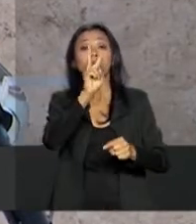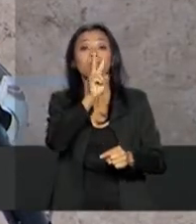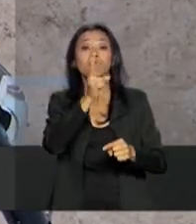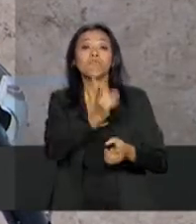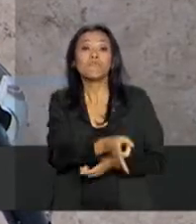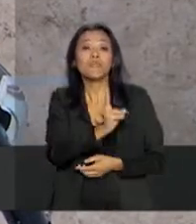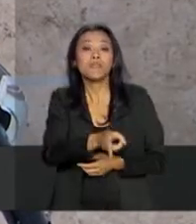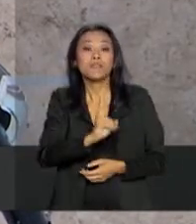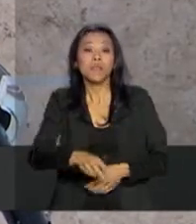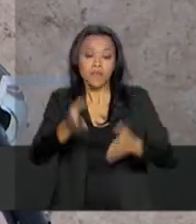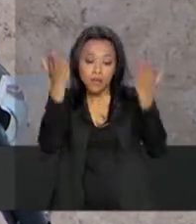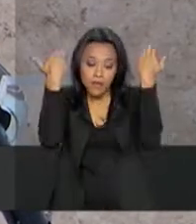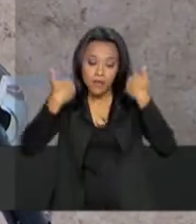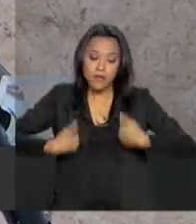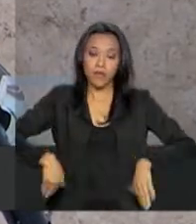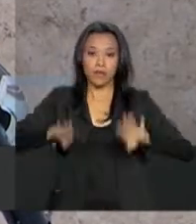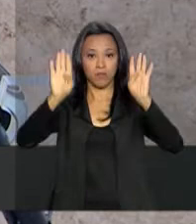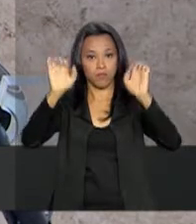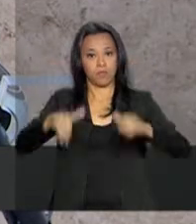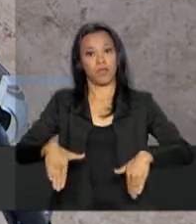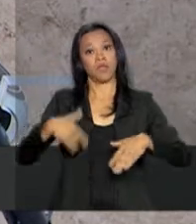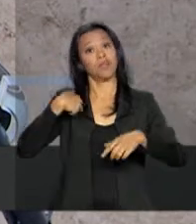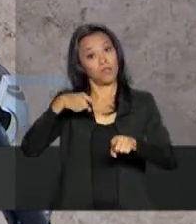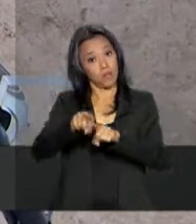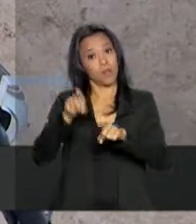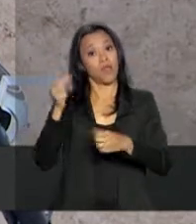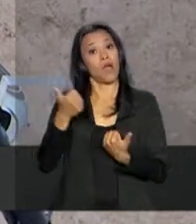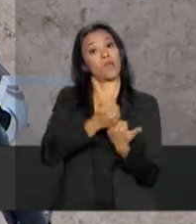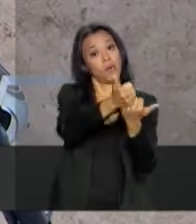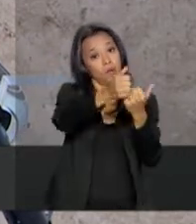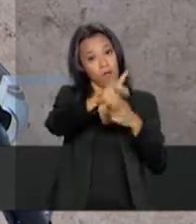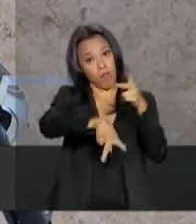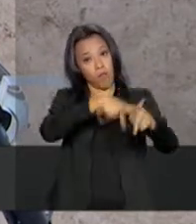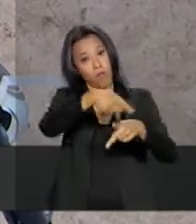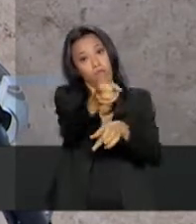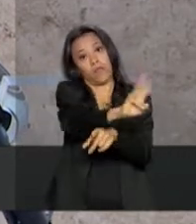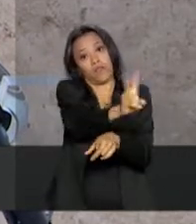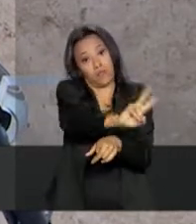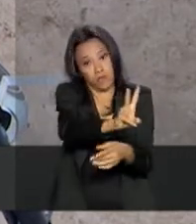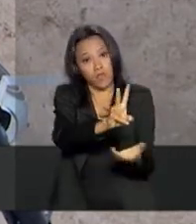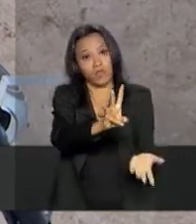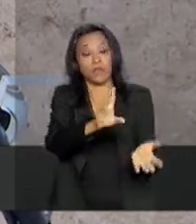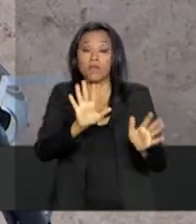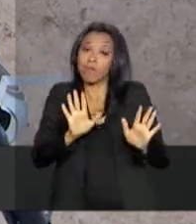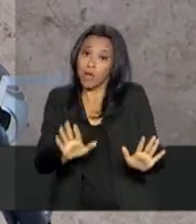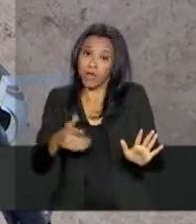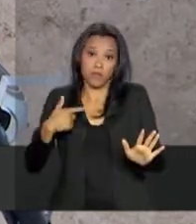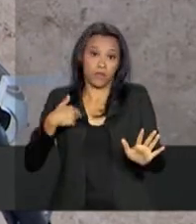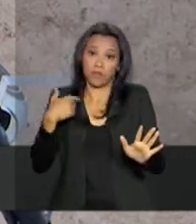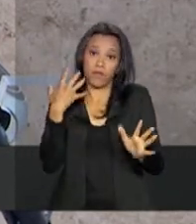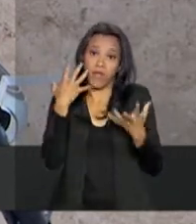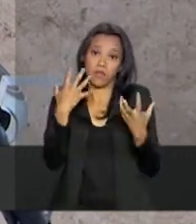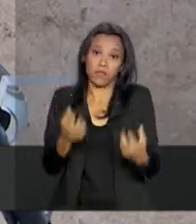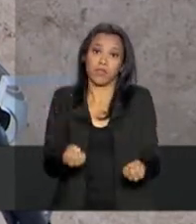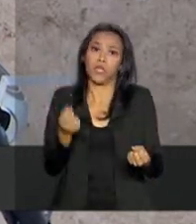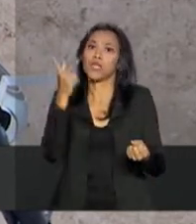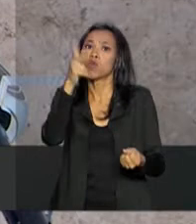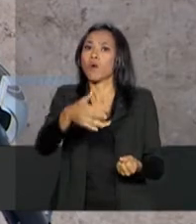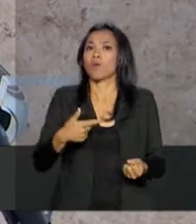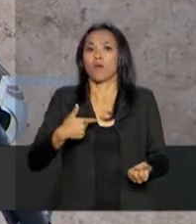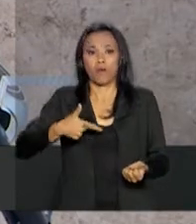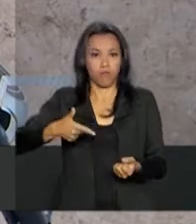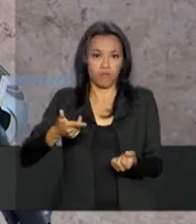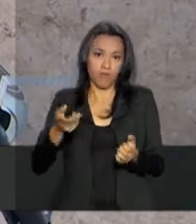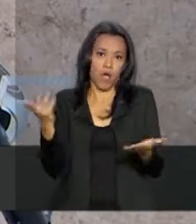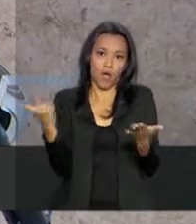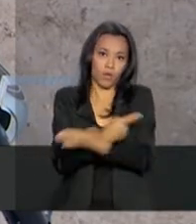dos brasileiros e de atender os venezuelanos. Mas não vai, para isso, admitir o cometimento de crimes como aconteceram ali.